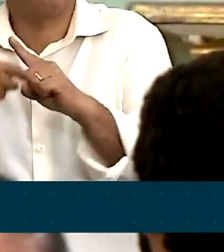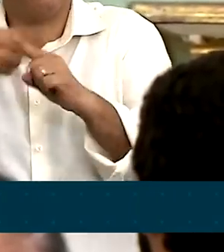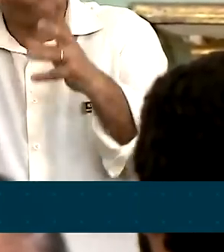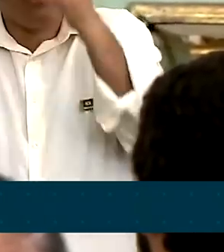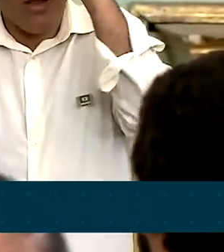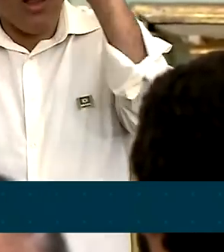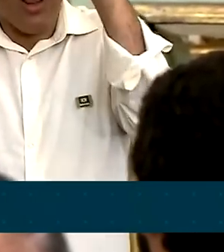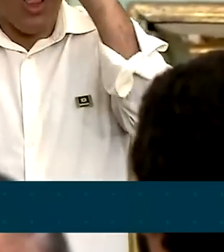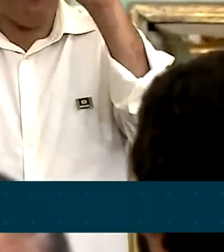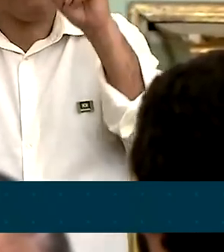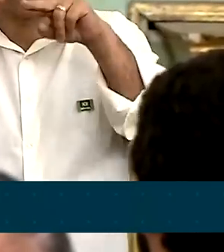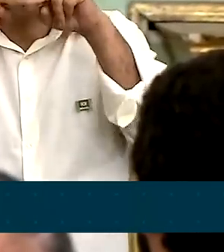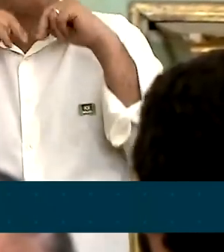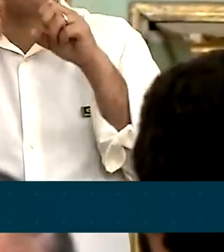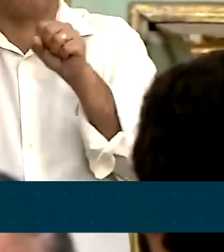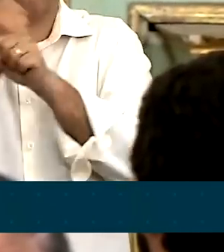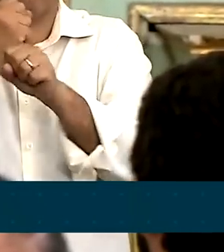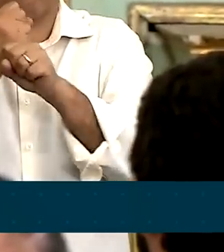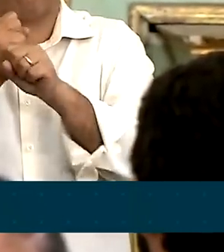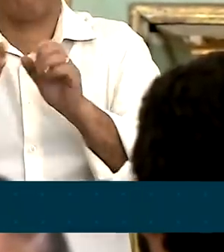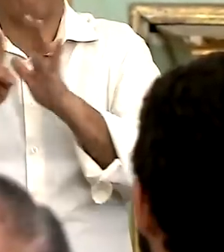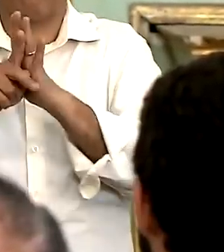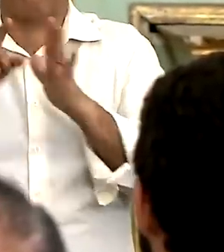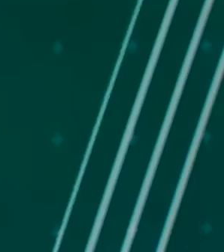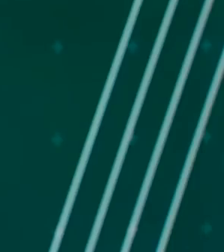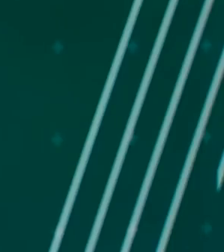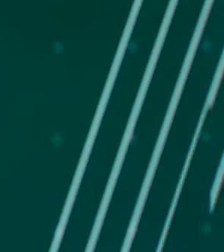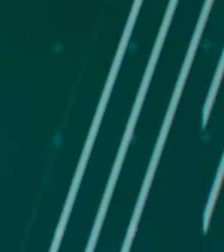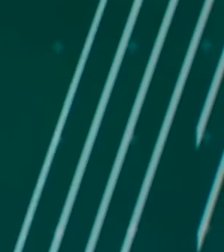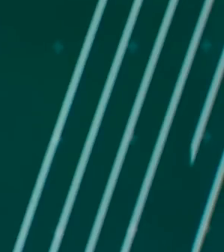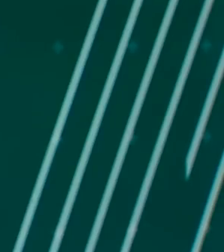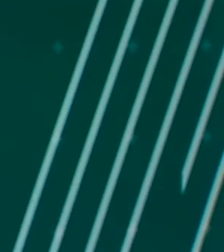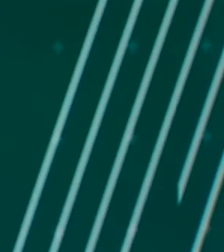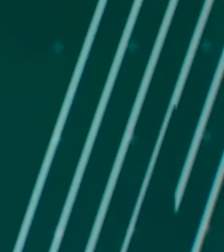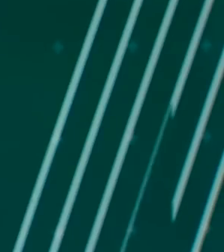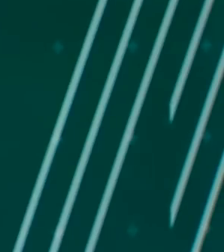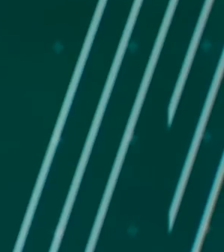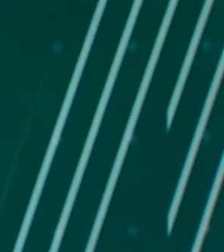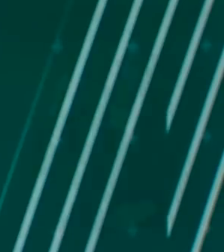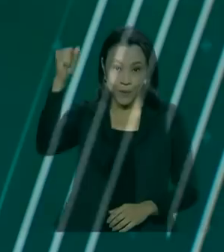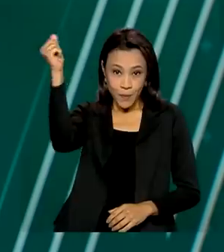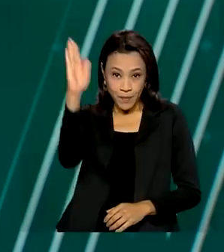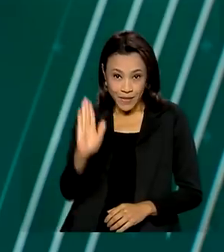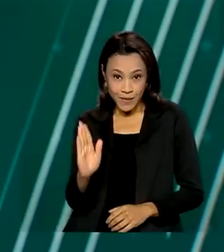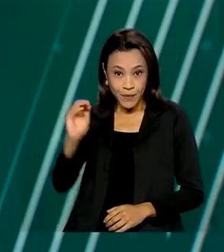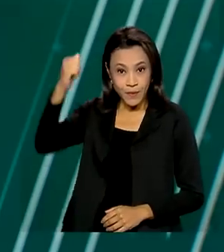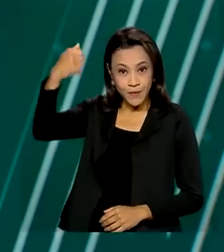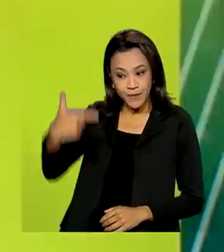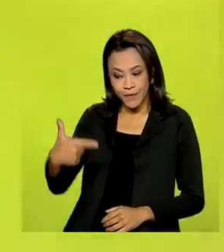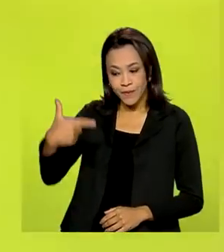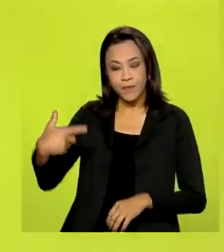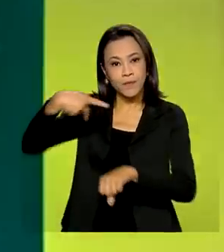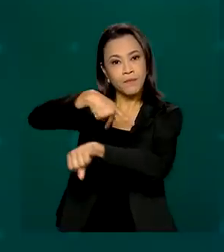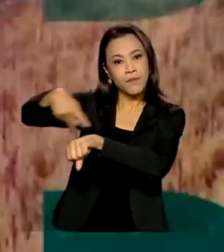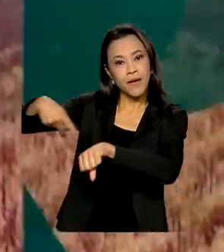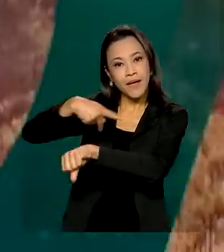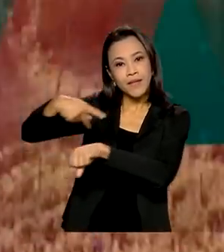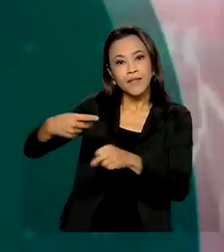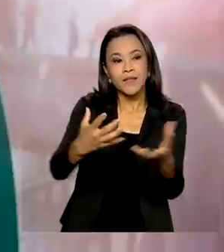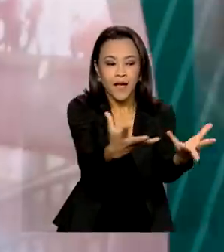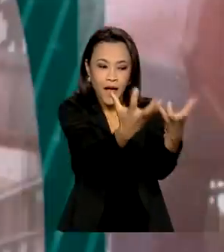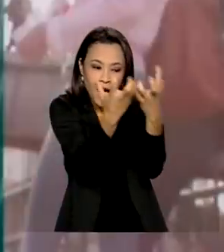em obras também do nosso governo. O Brasil é o segundo país que mais acolhe